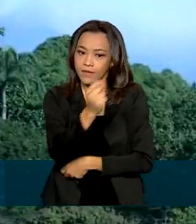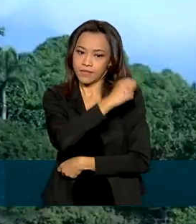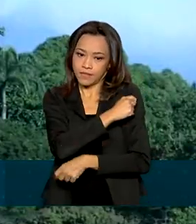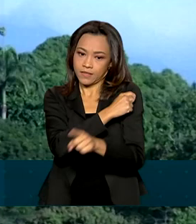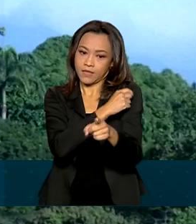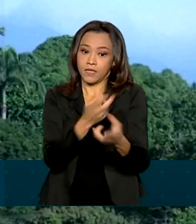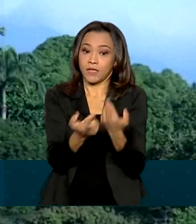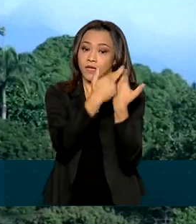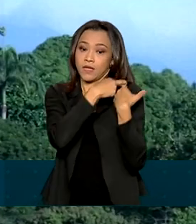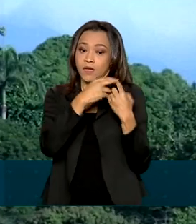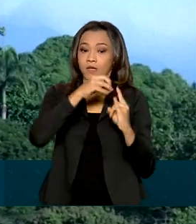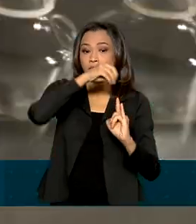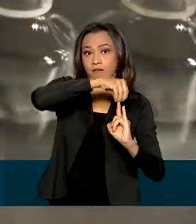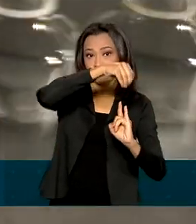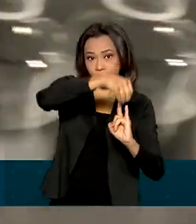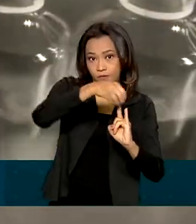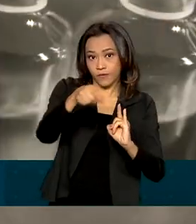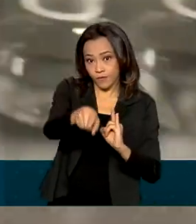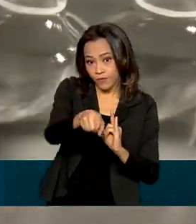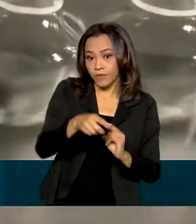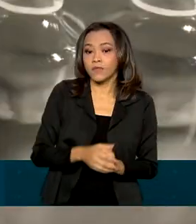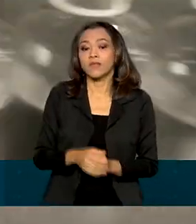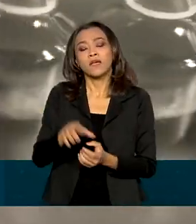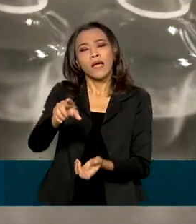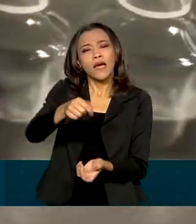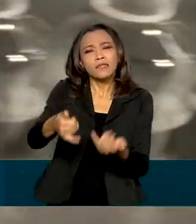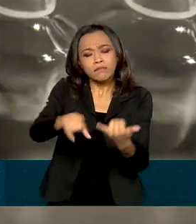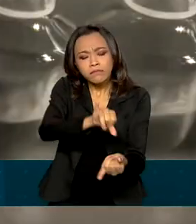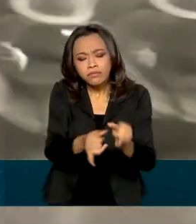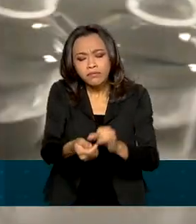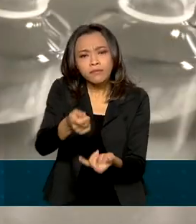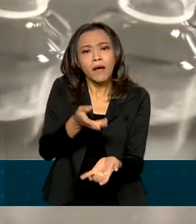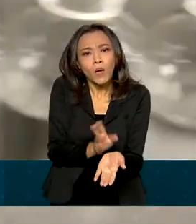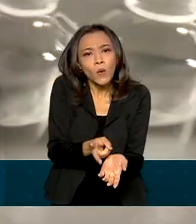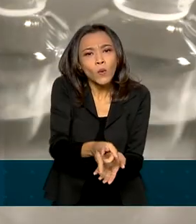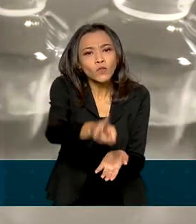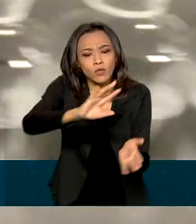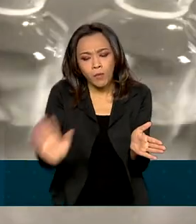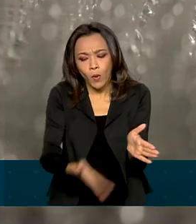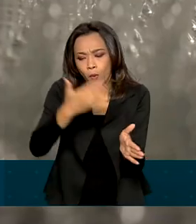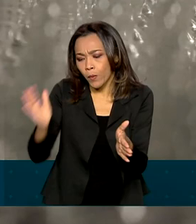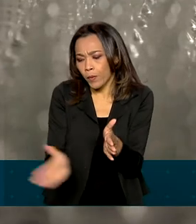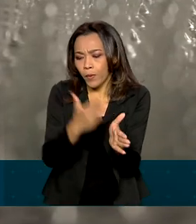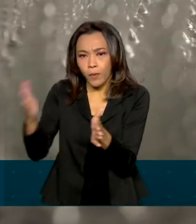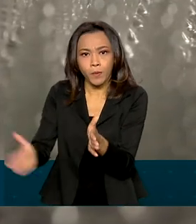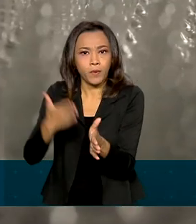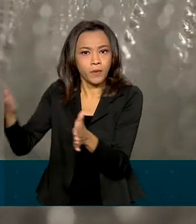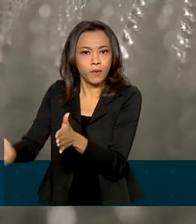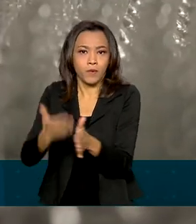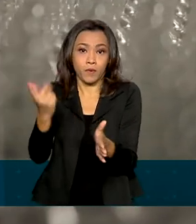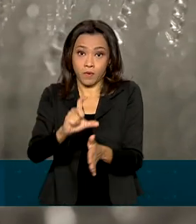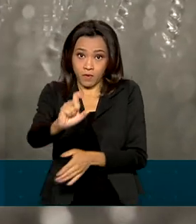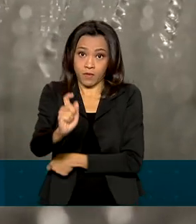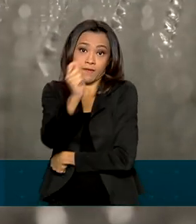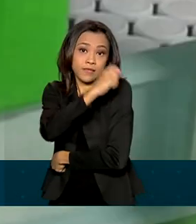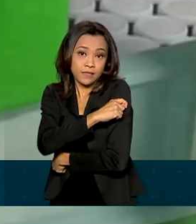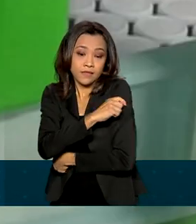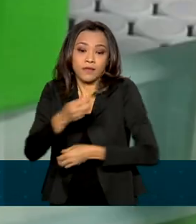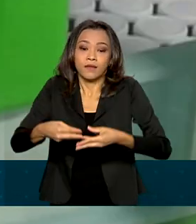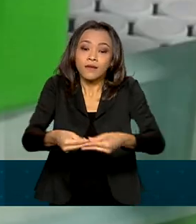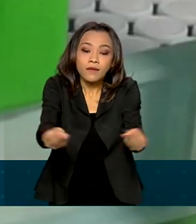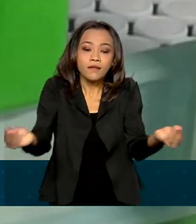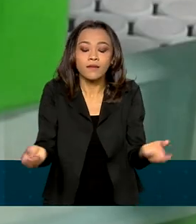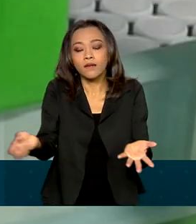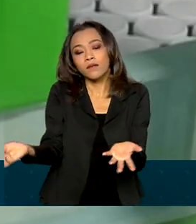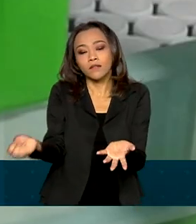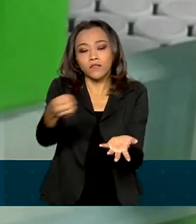Oswaldo Cruz, a Fiocruz. O insumo vai permitir a continuidade da produção do imunizante e a entrega de novas